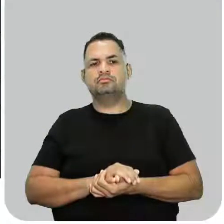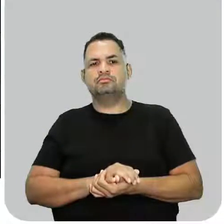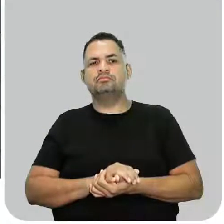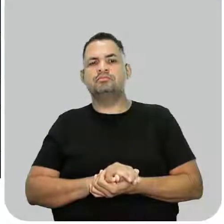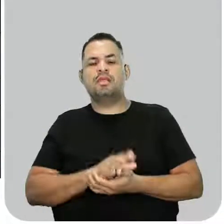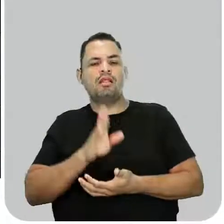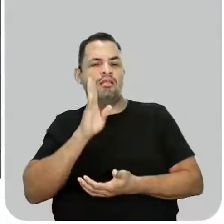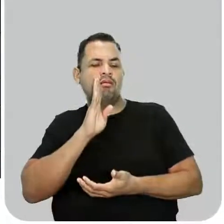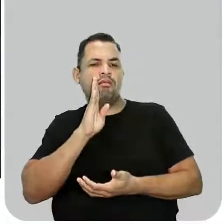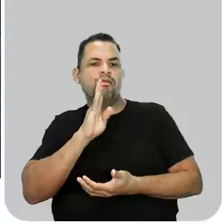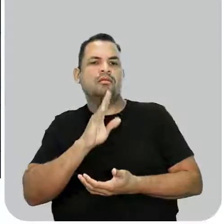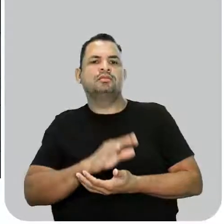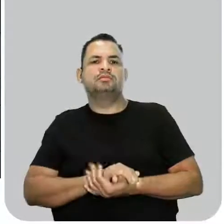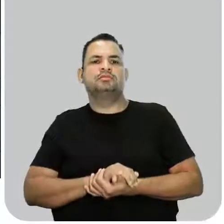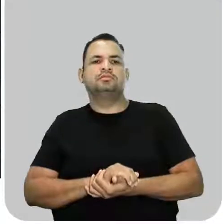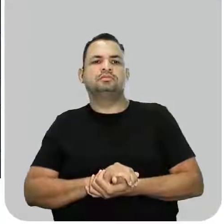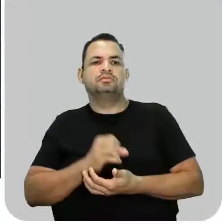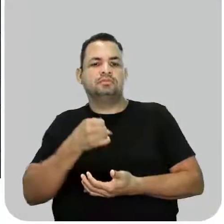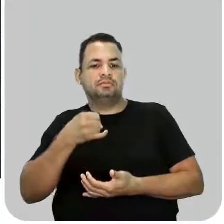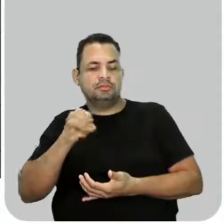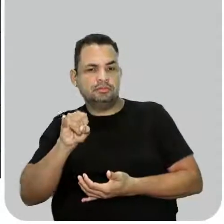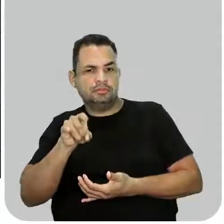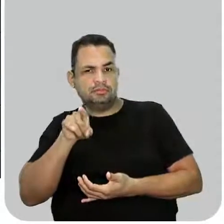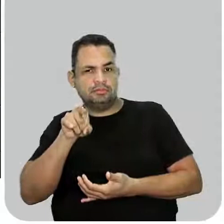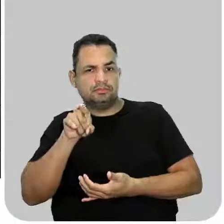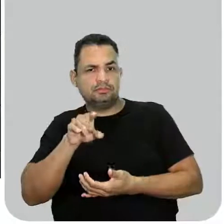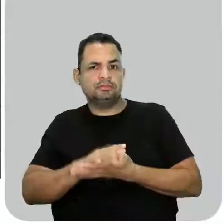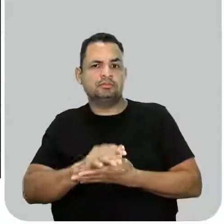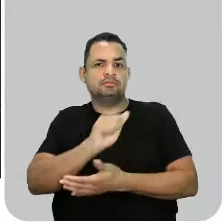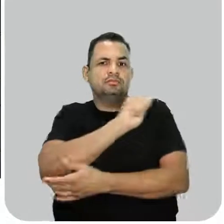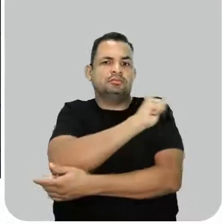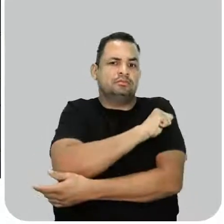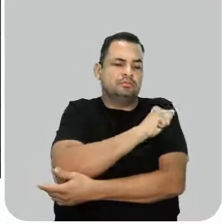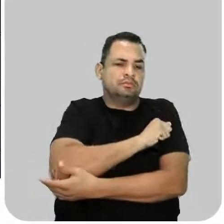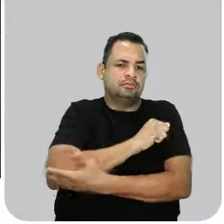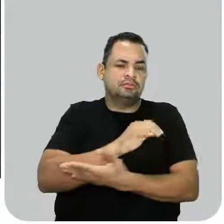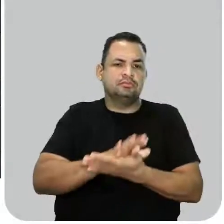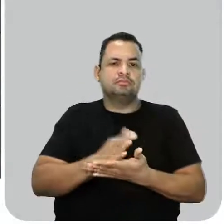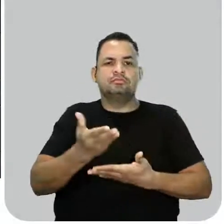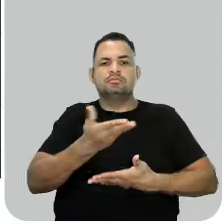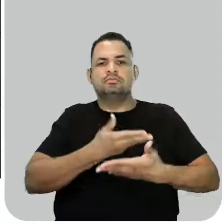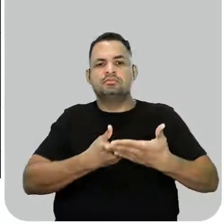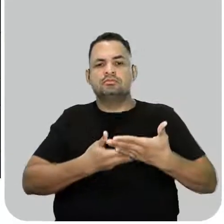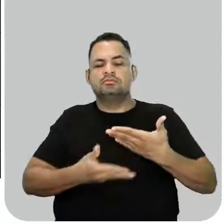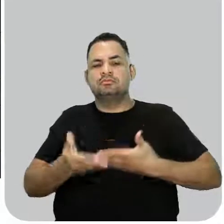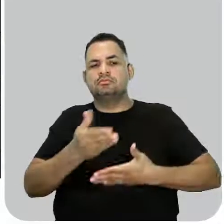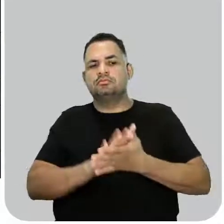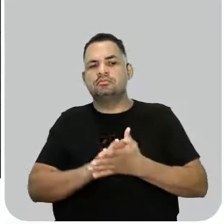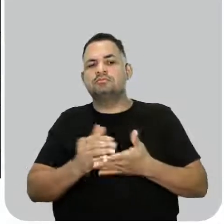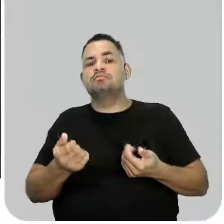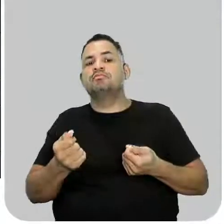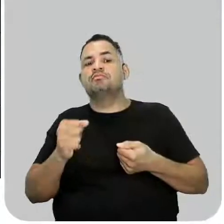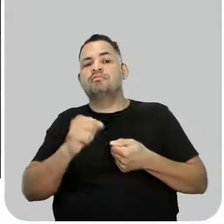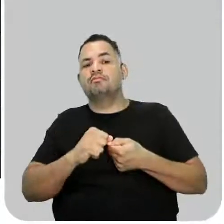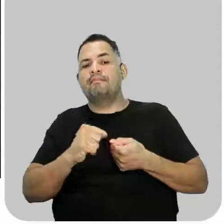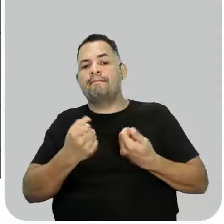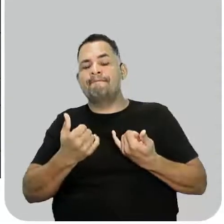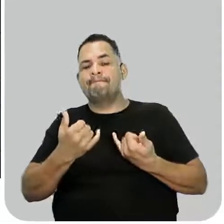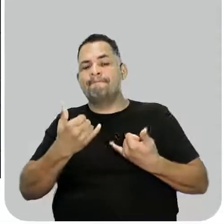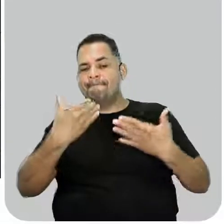muito bacana e que se você, aluno da mediação, for fazer prova do Enem, tiver